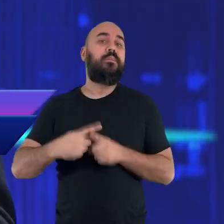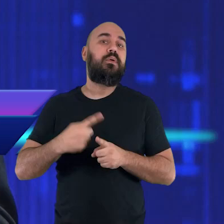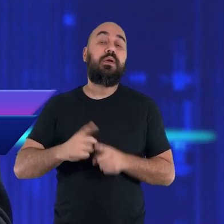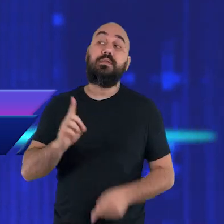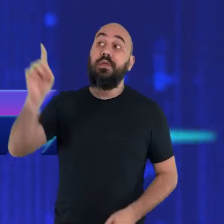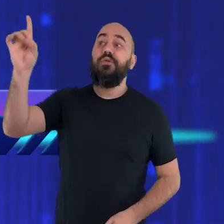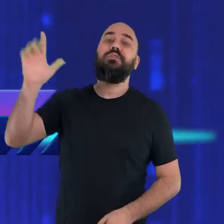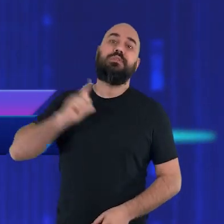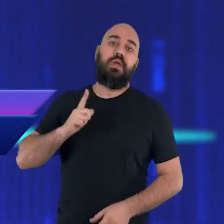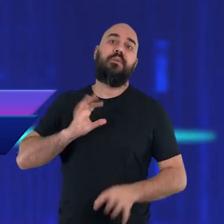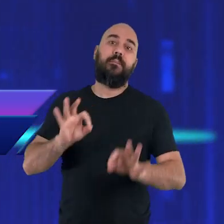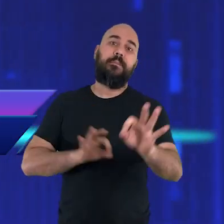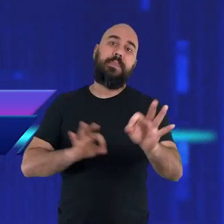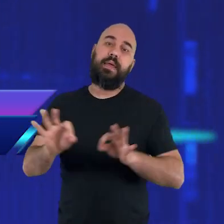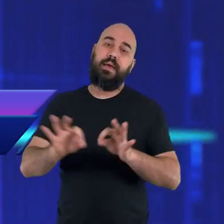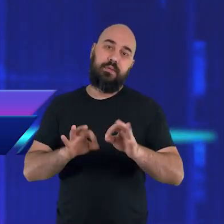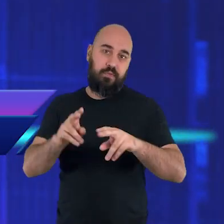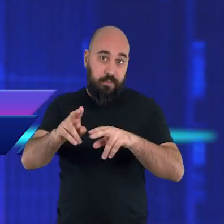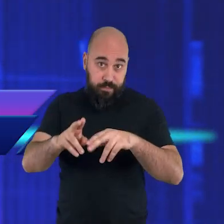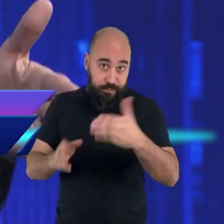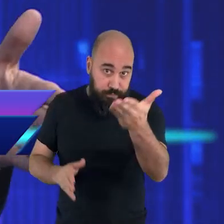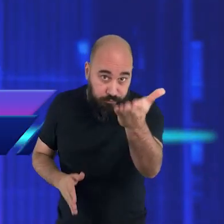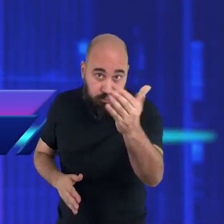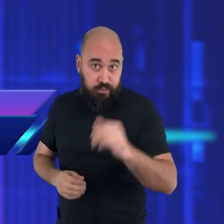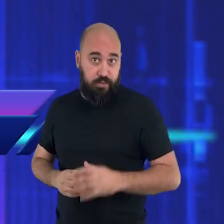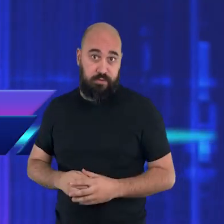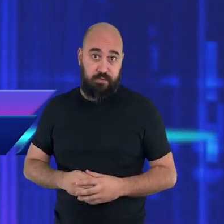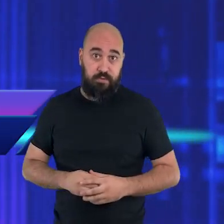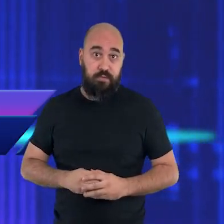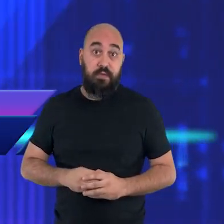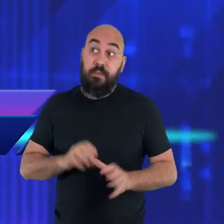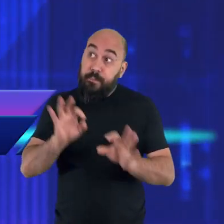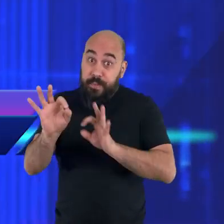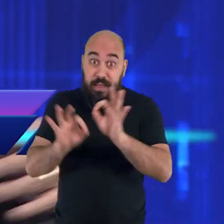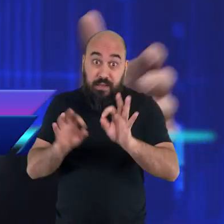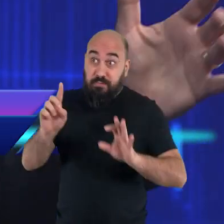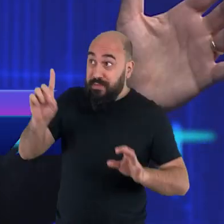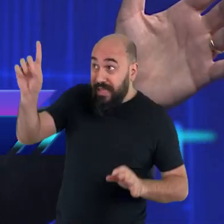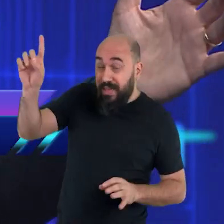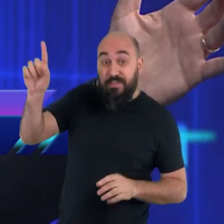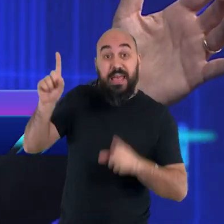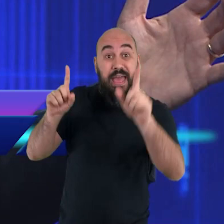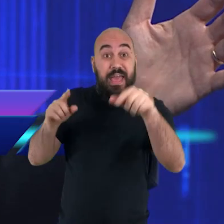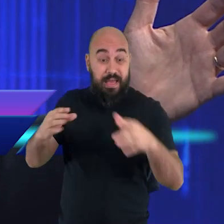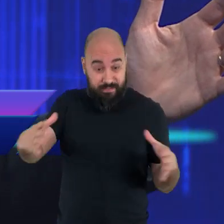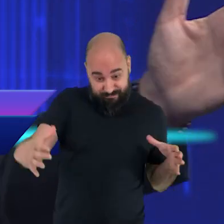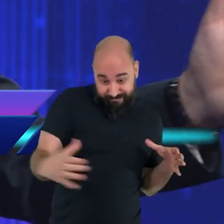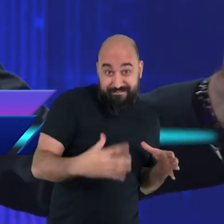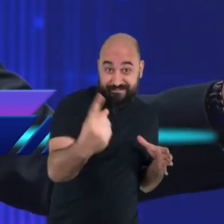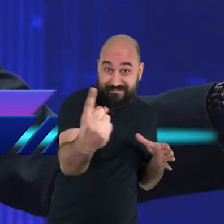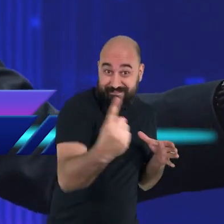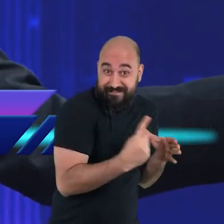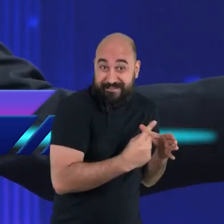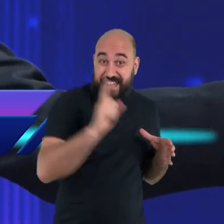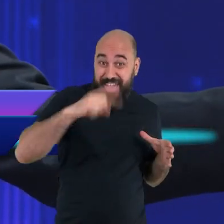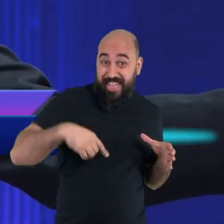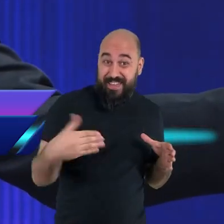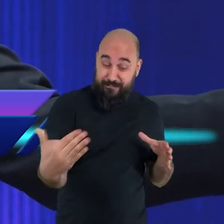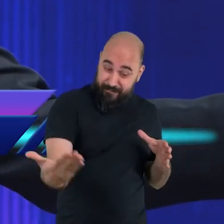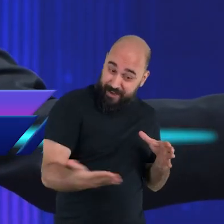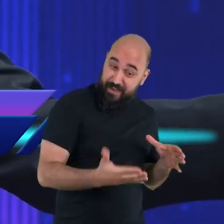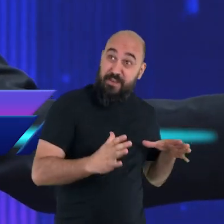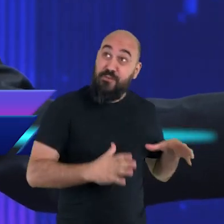salvação. O plano de Deus para você é a eternidade. O plano de Deus para você é abrir as